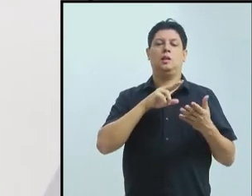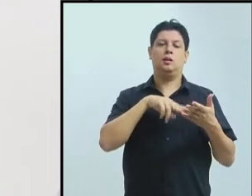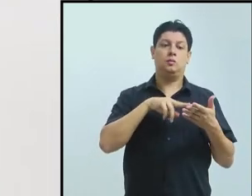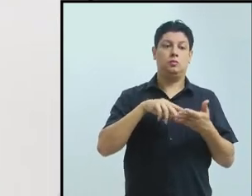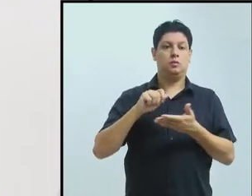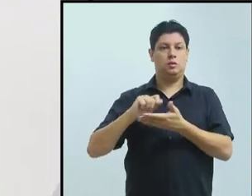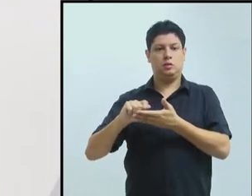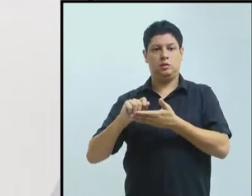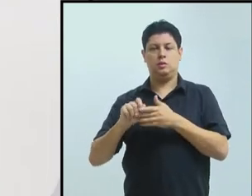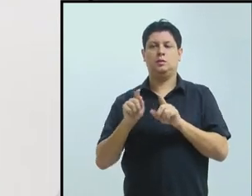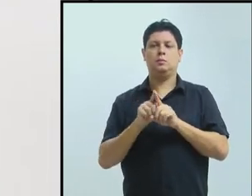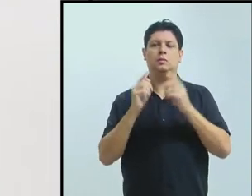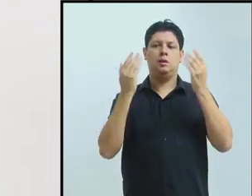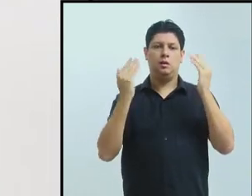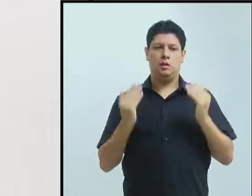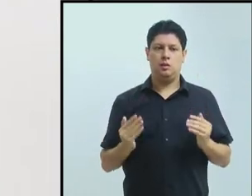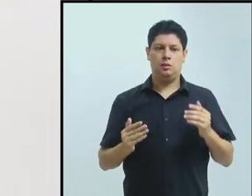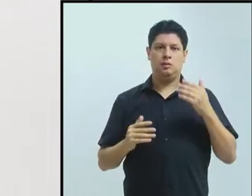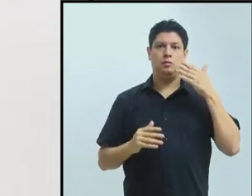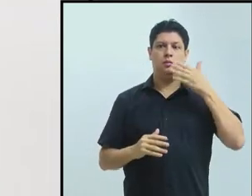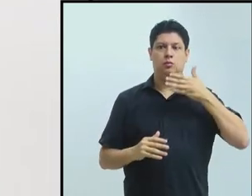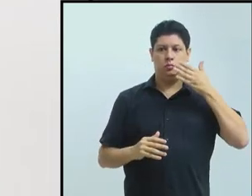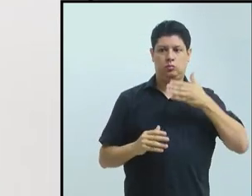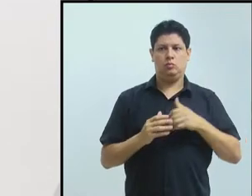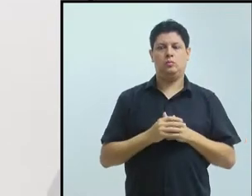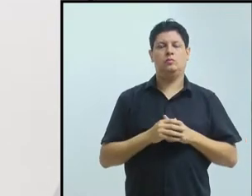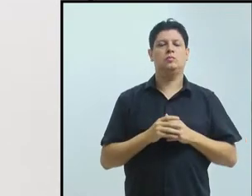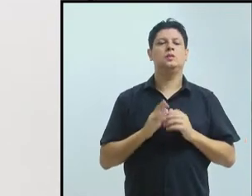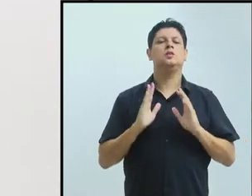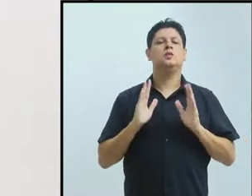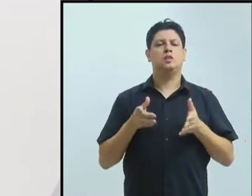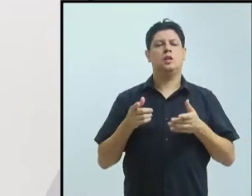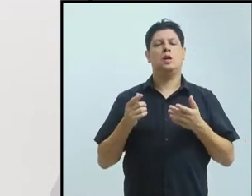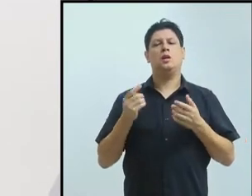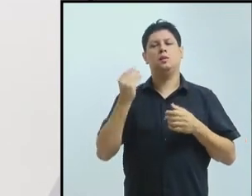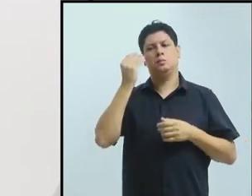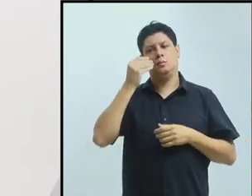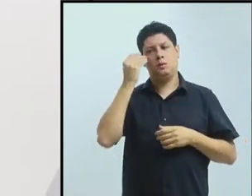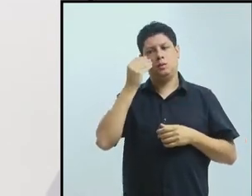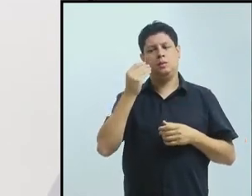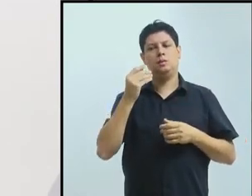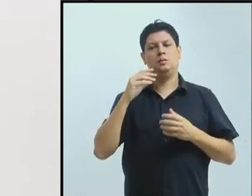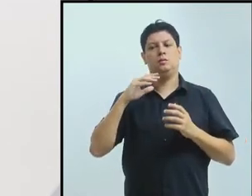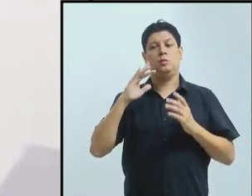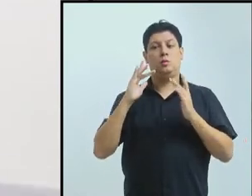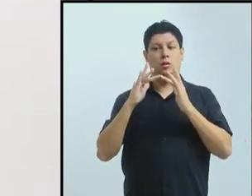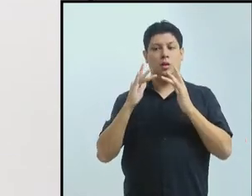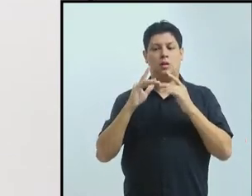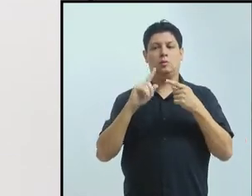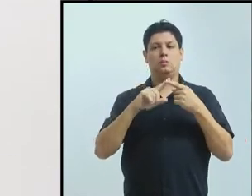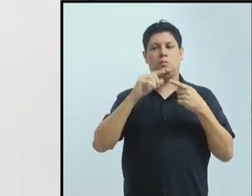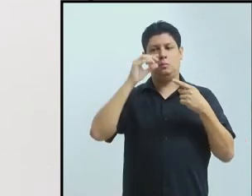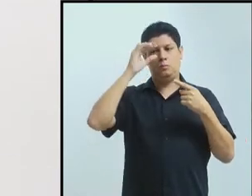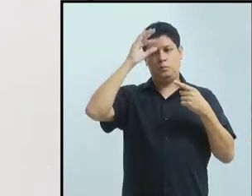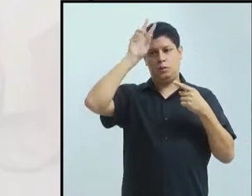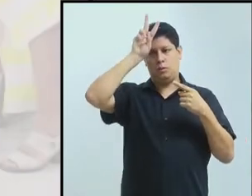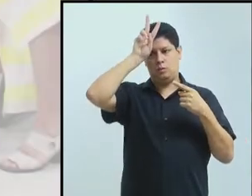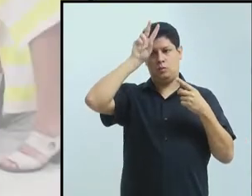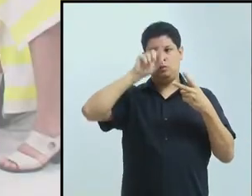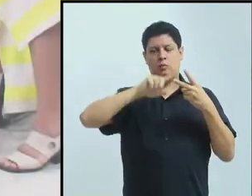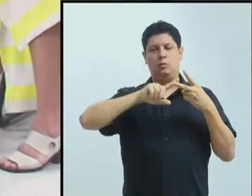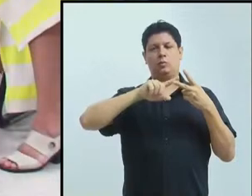Thomas tem experiência de internacionalização com o Peru, Honduras, Angola, Moçambique e Cabo Verde.